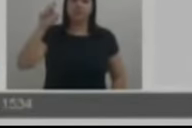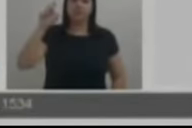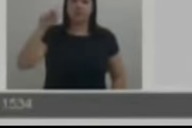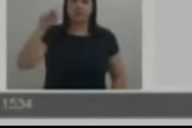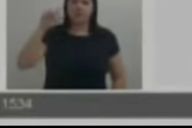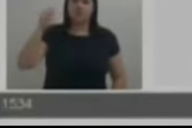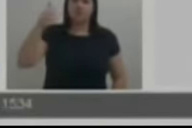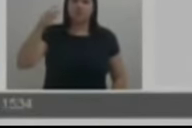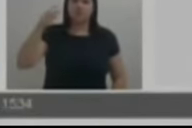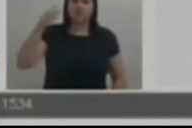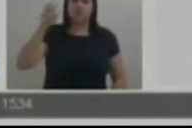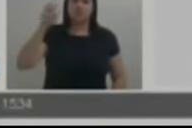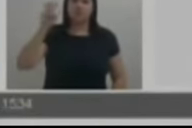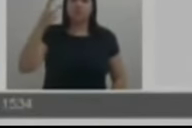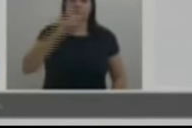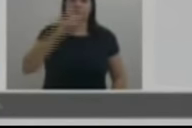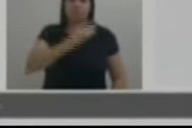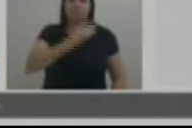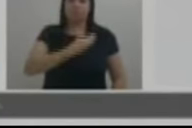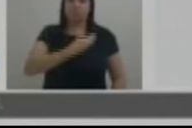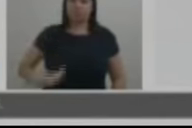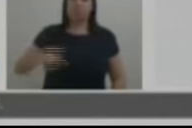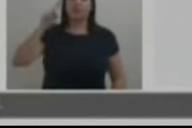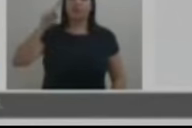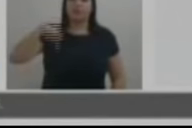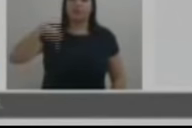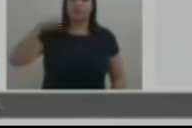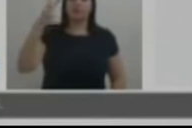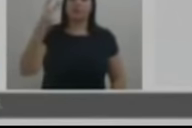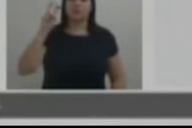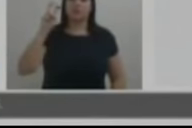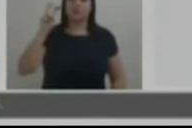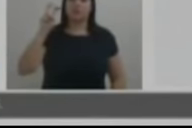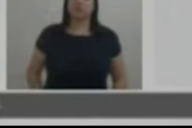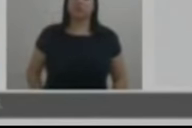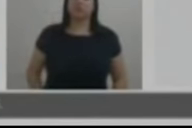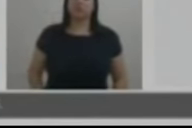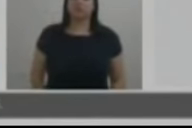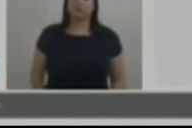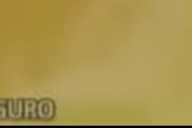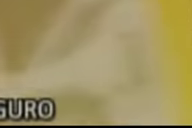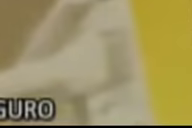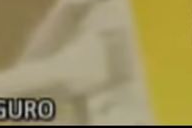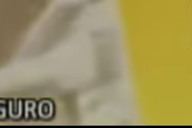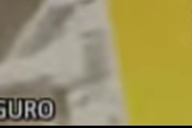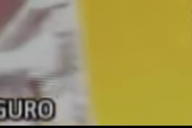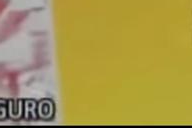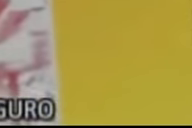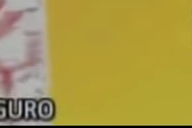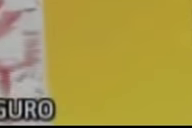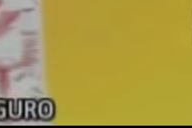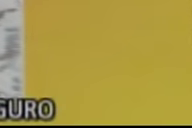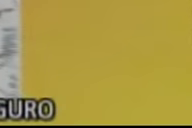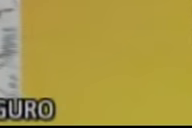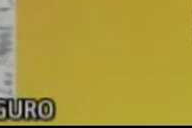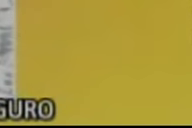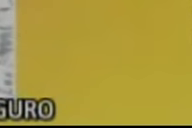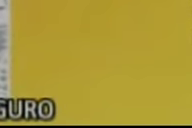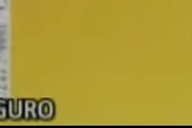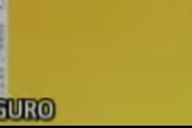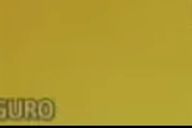Elenilza Pereira, 15h34. Meu governador é Mauro Mendes, 25. Com Bezerra estou